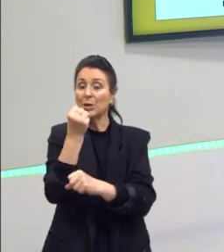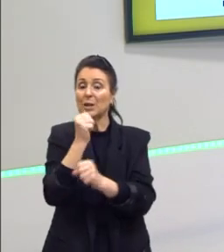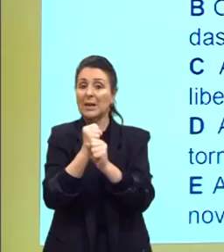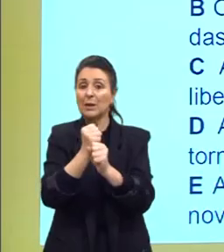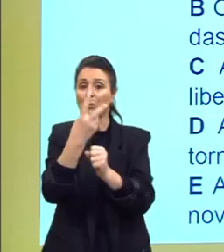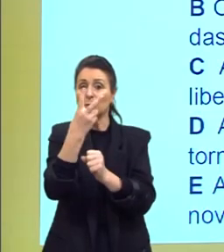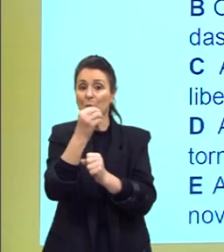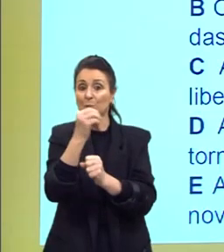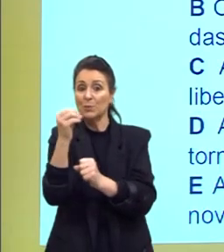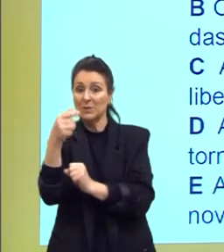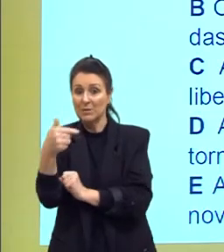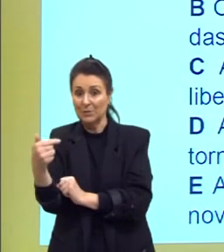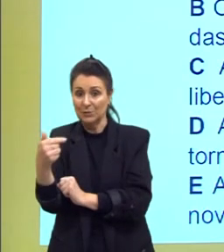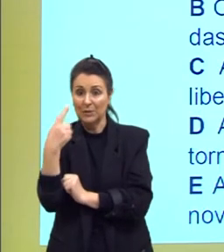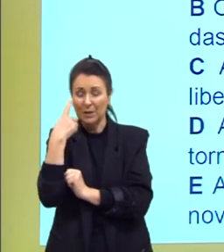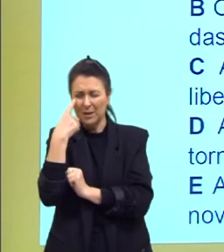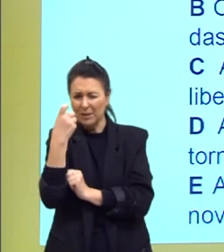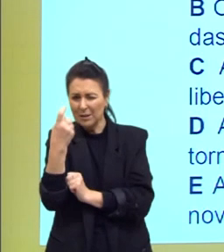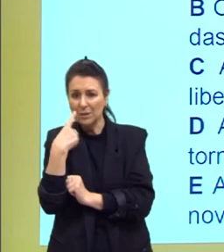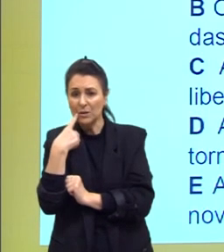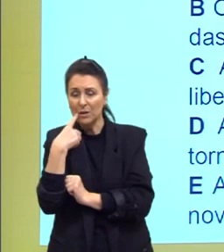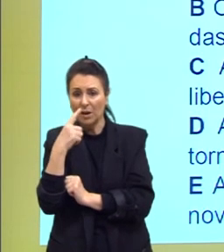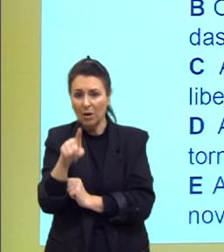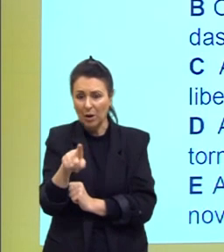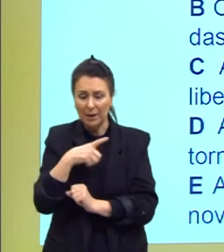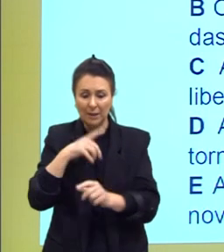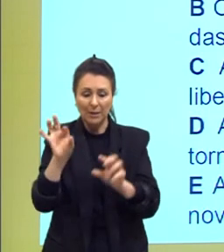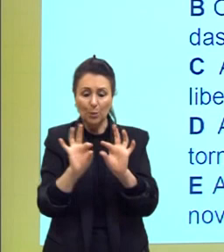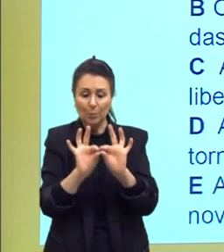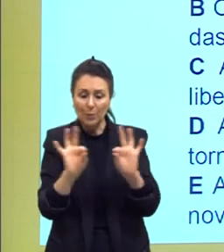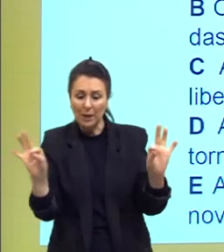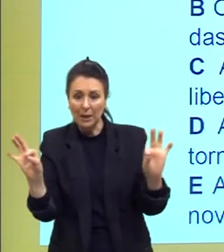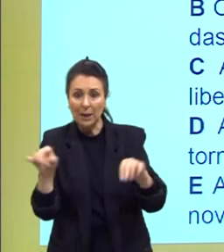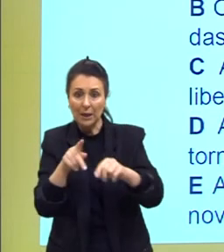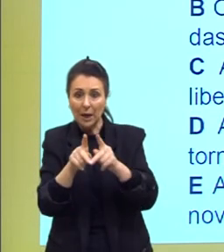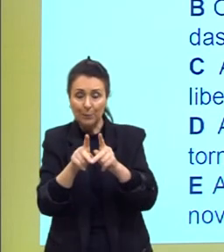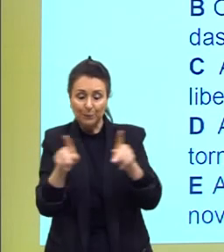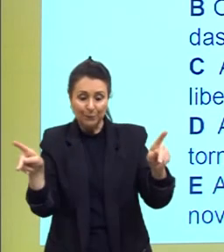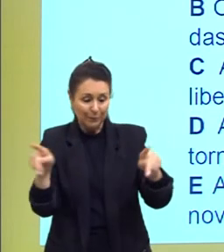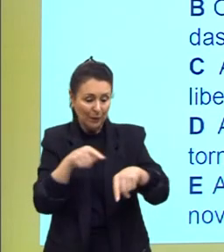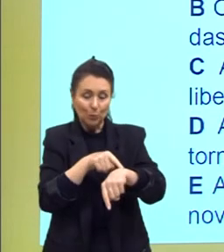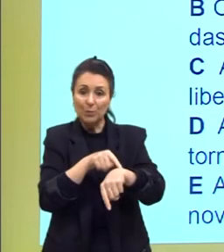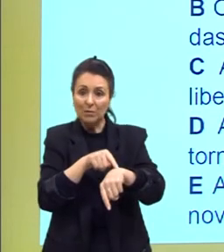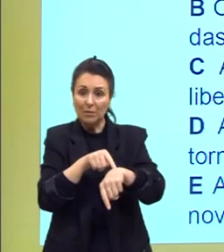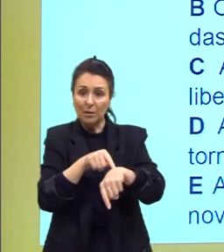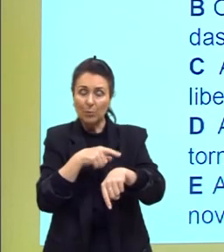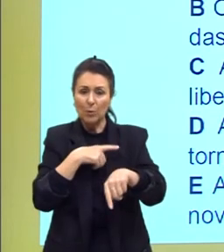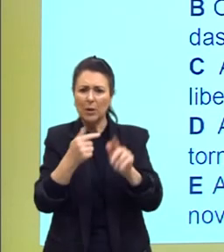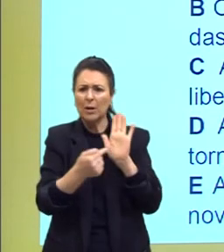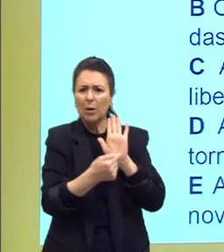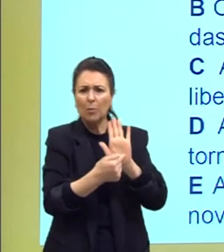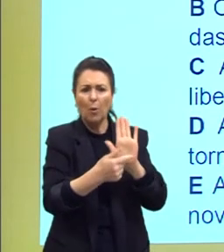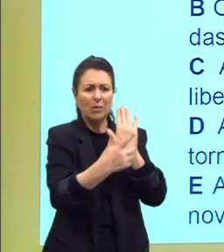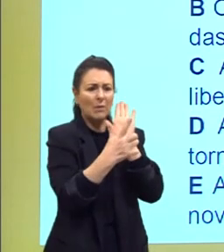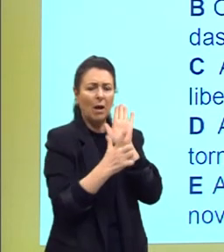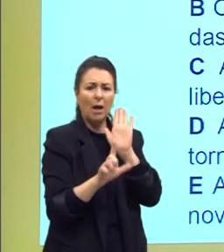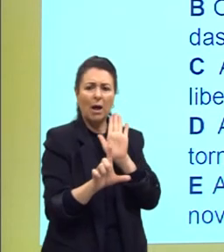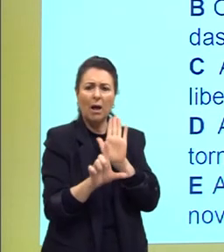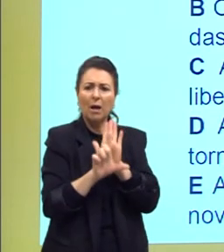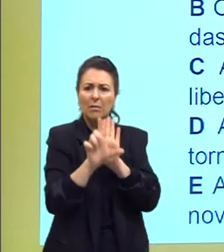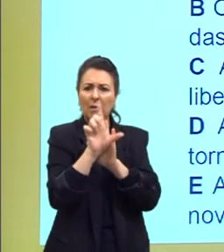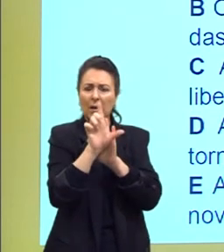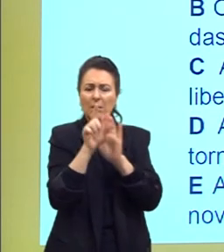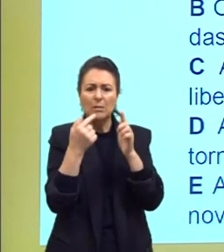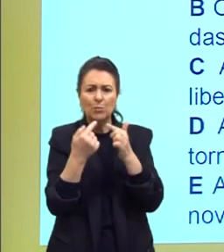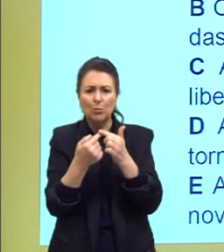É bem interessante que aqui tem uma linha do tempo que mostra essas leis, que o Brasil foi abolindo aos pouquinhos a